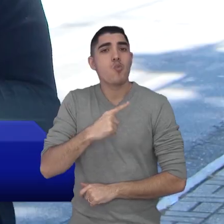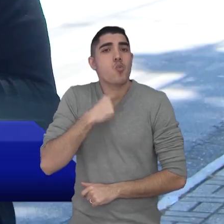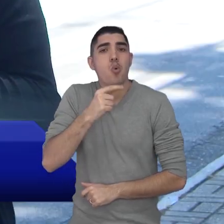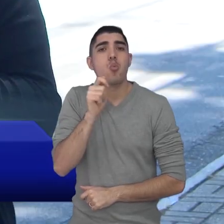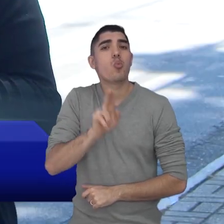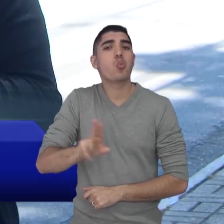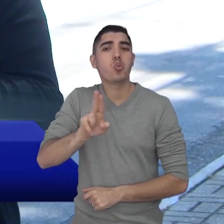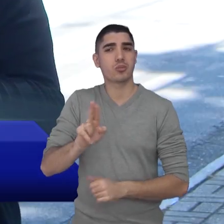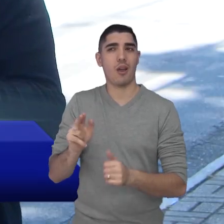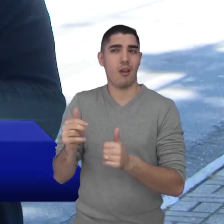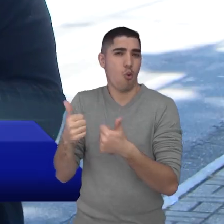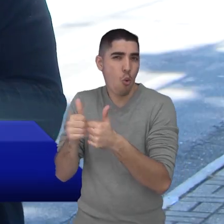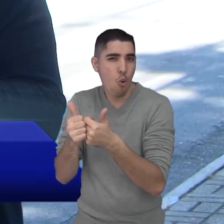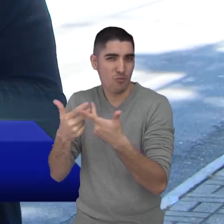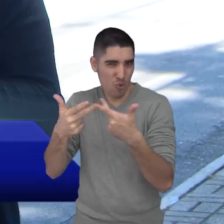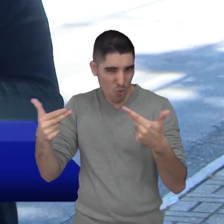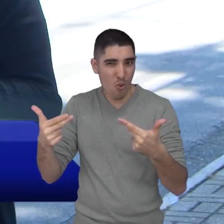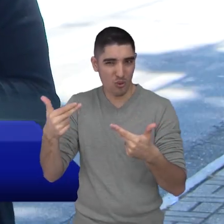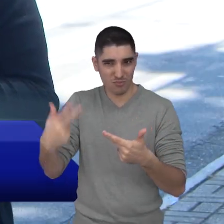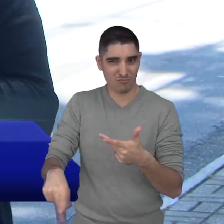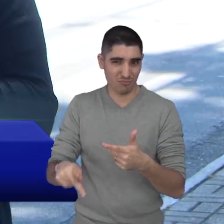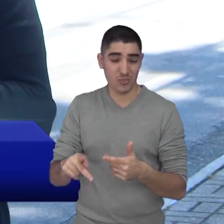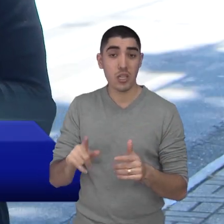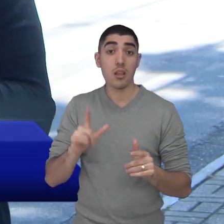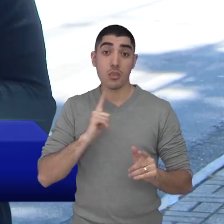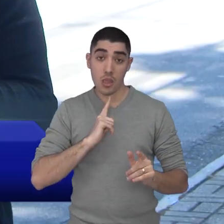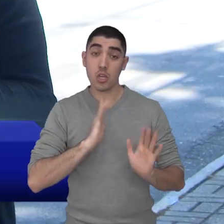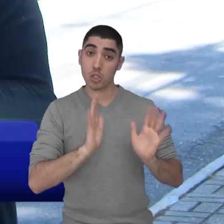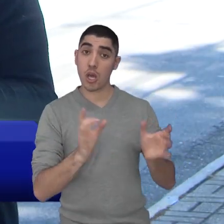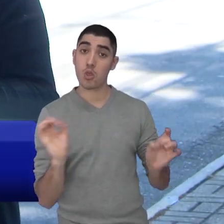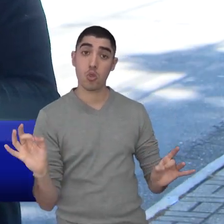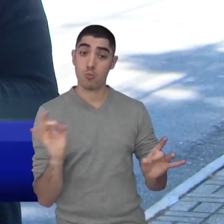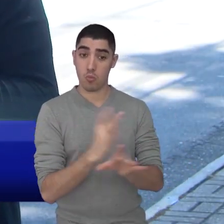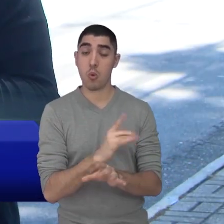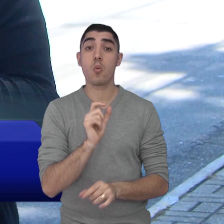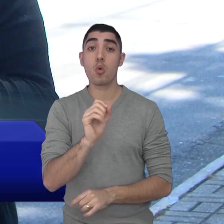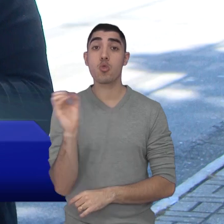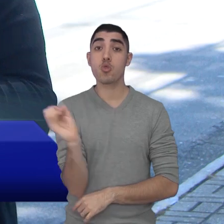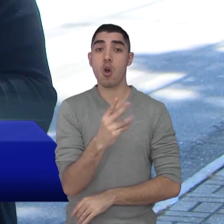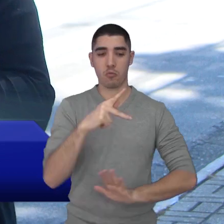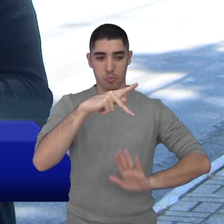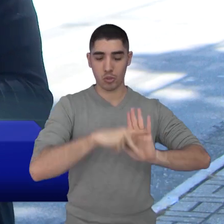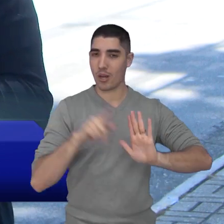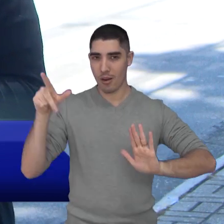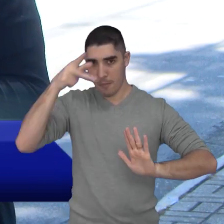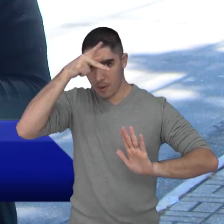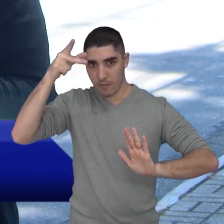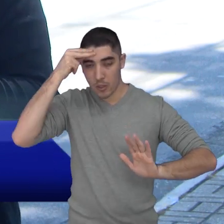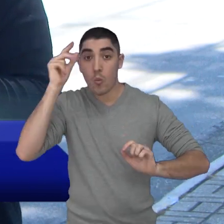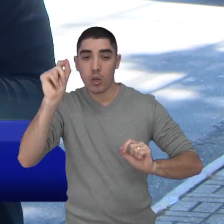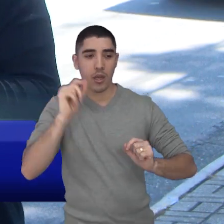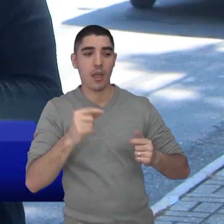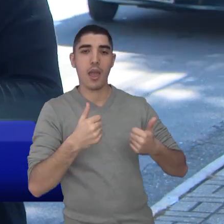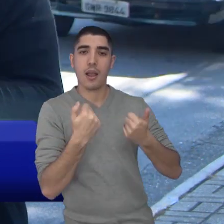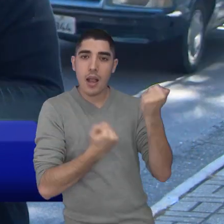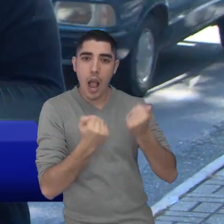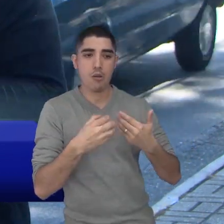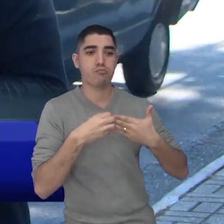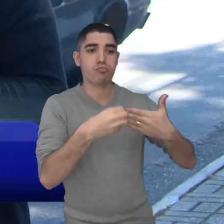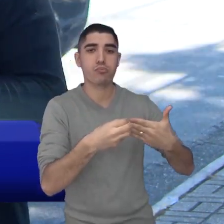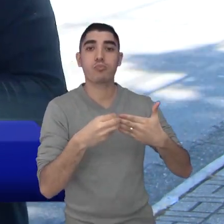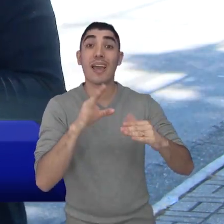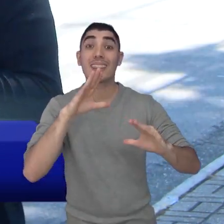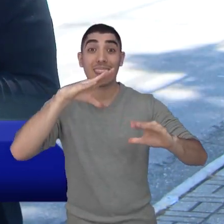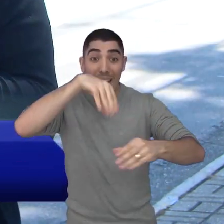cidade. O transporte adaptado do Acesso Já é um serviço porta a porta oferecido pela Prefeitura para garantir a acessibilidade e a locomoção